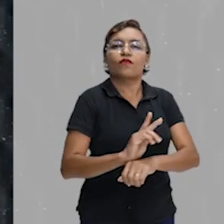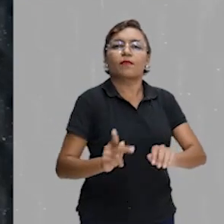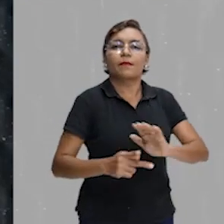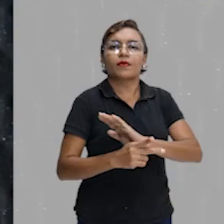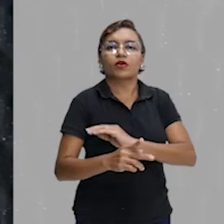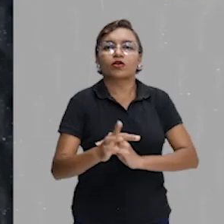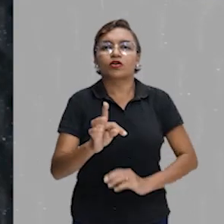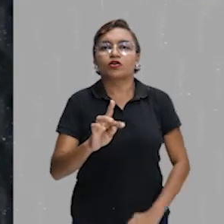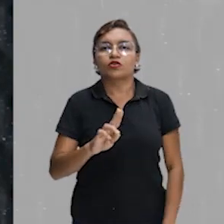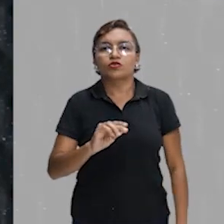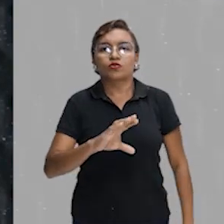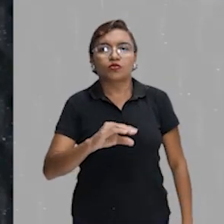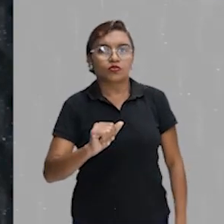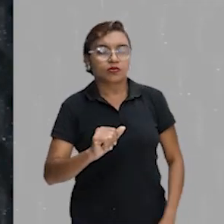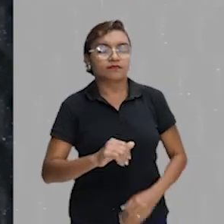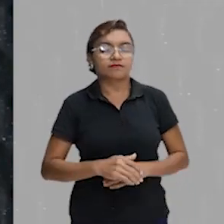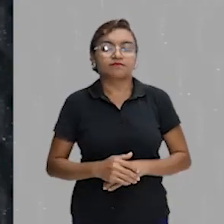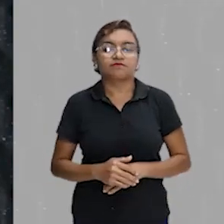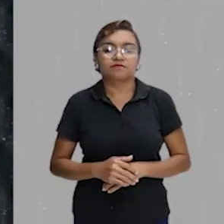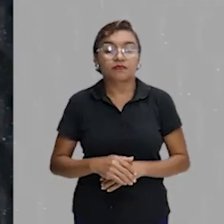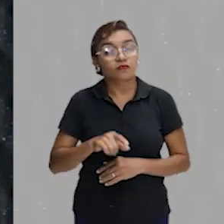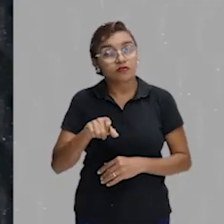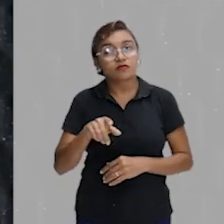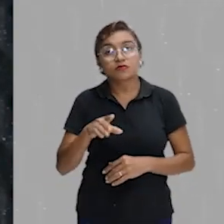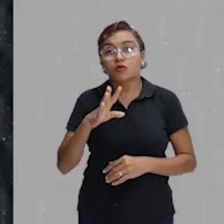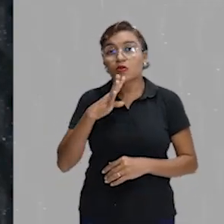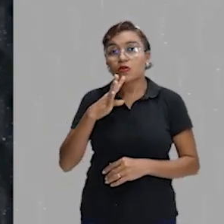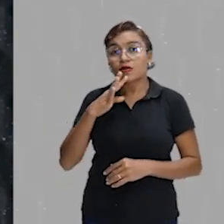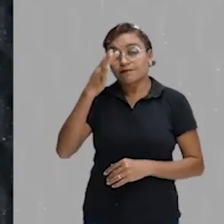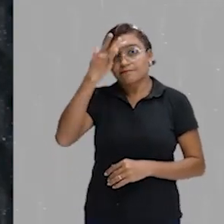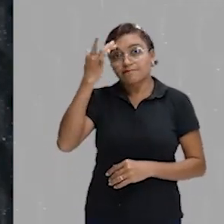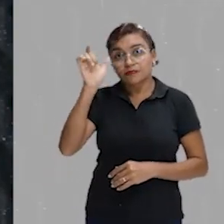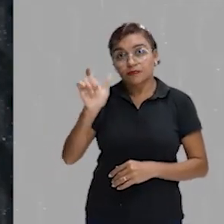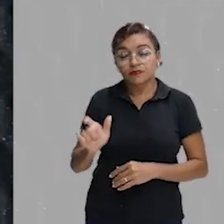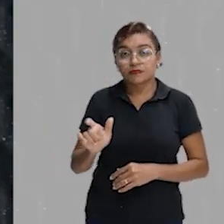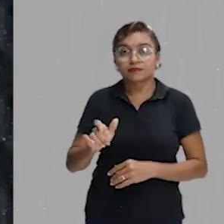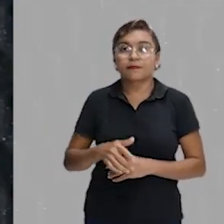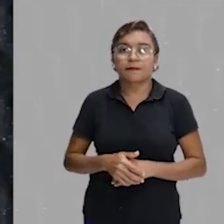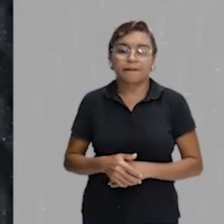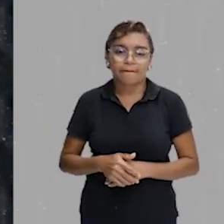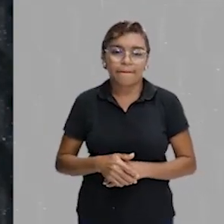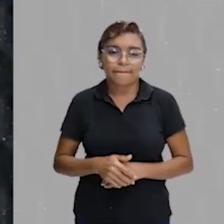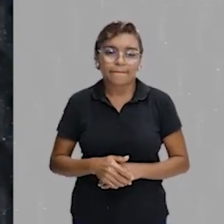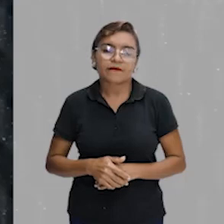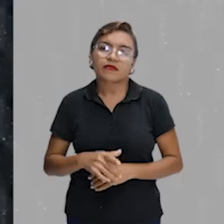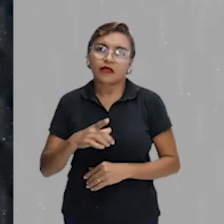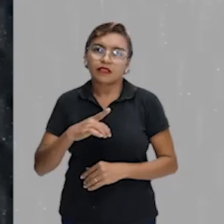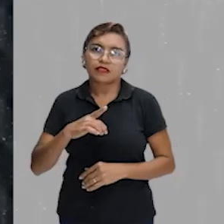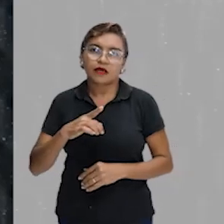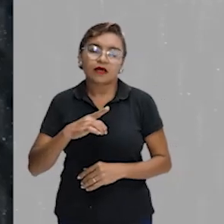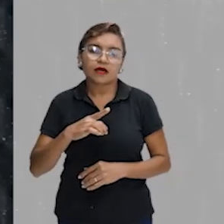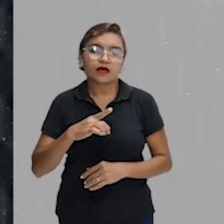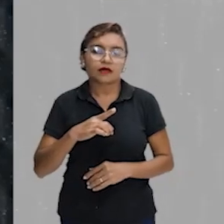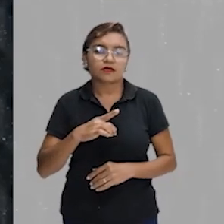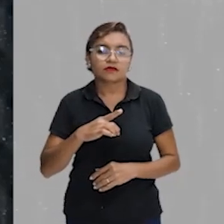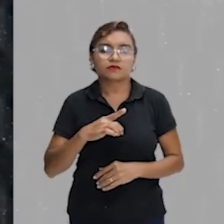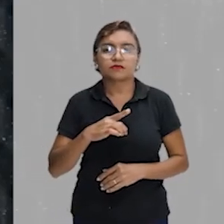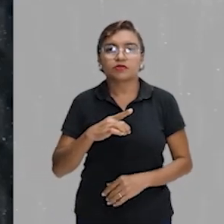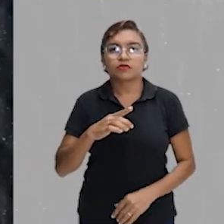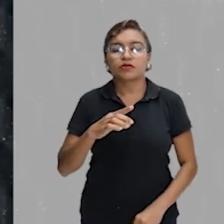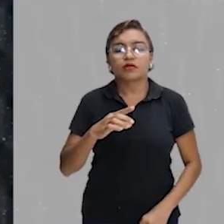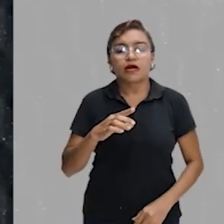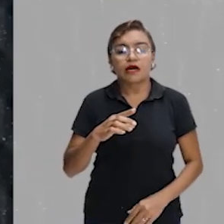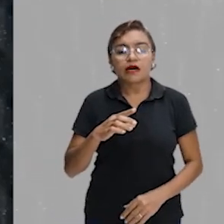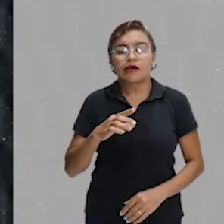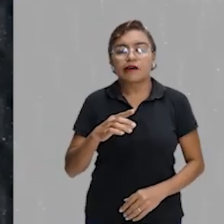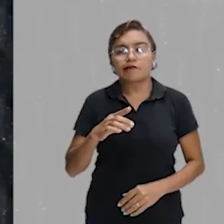Nossa, me fugiu o nome, mas vocês devem conhecer os personagens, que é o Ken e a Sun. Tem muito no TikTok e procurem, coloquem